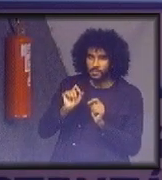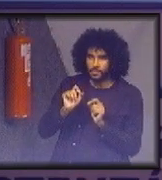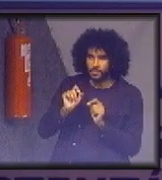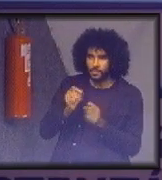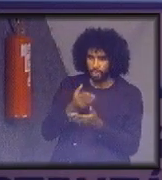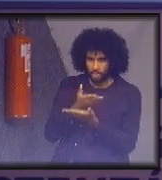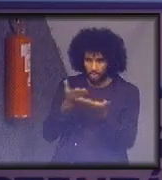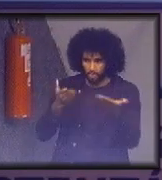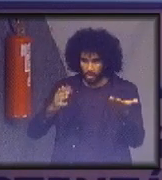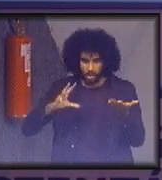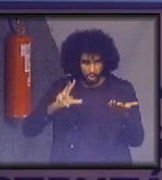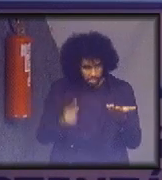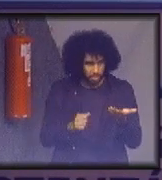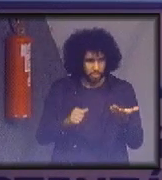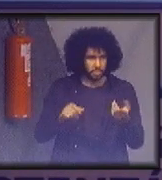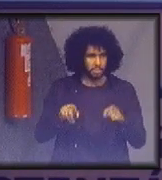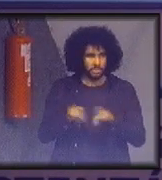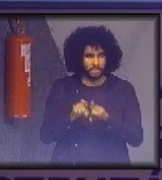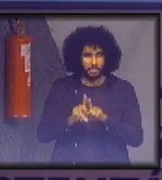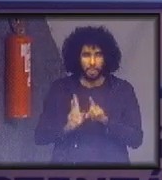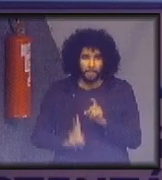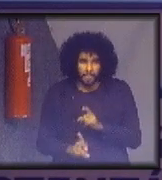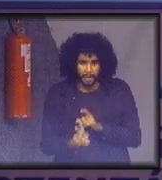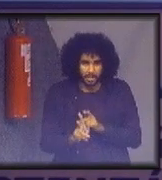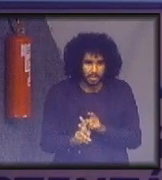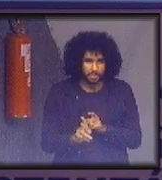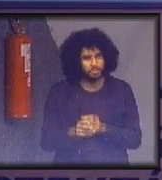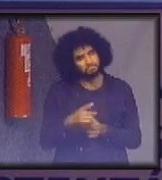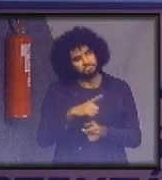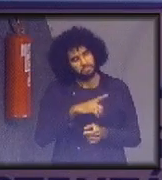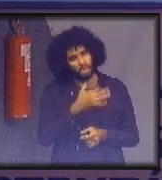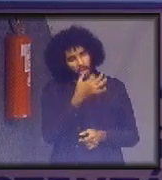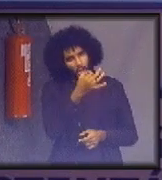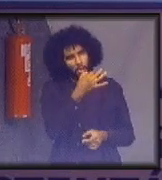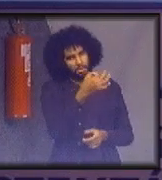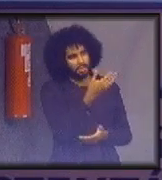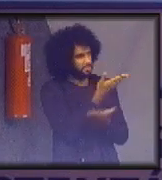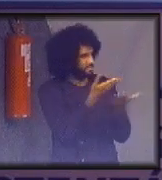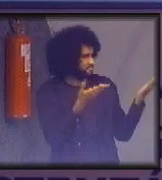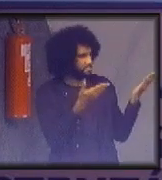todos e para sempre, aí tem algumas sugestões. Muito obrigado.